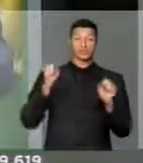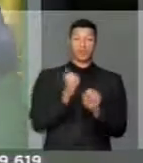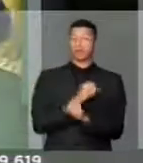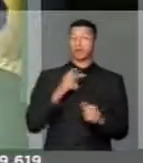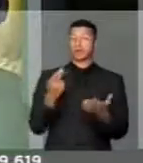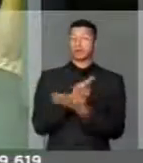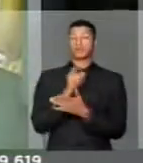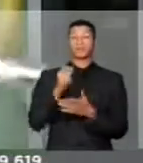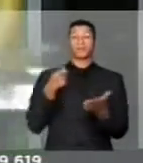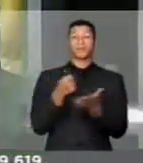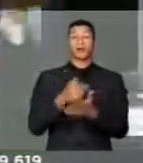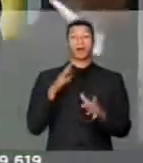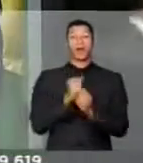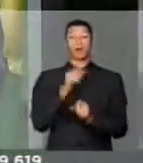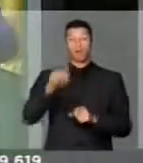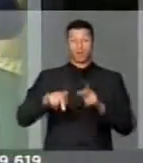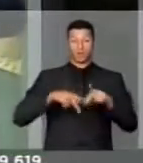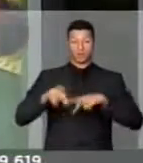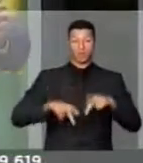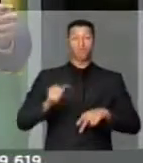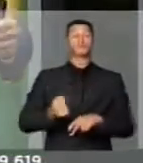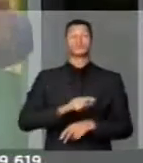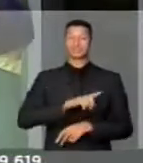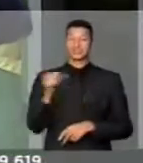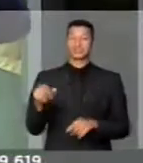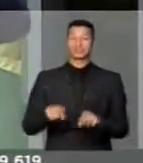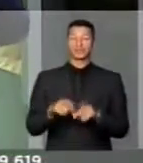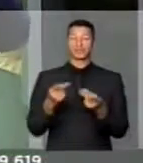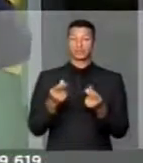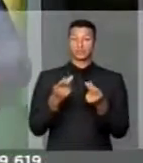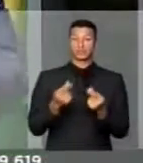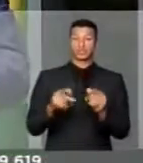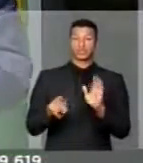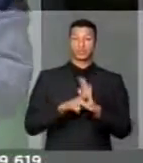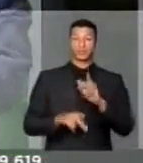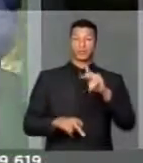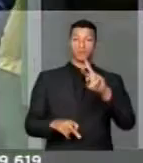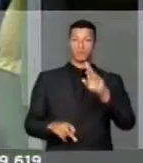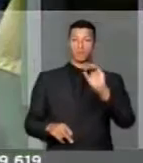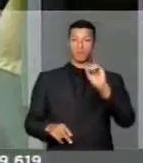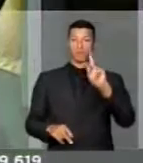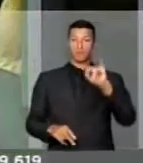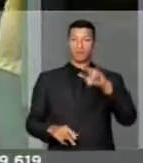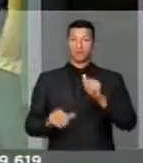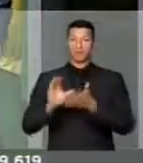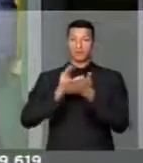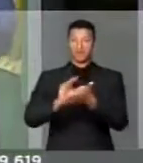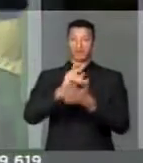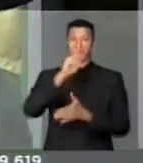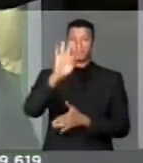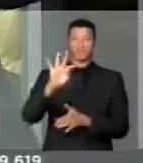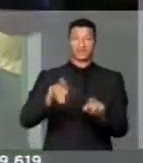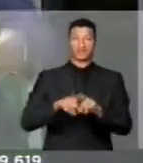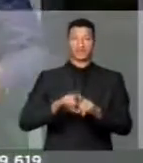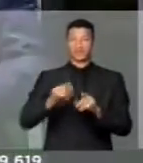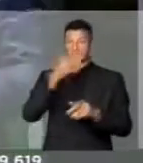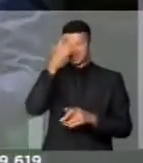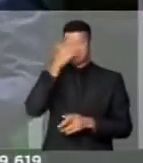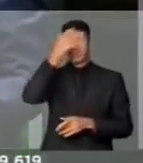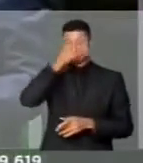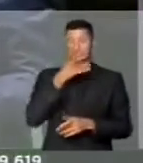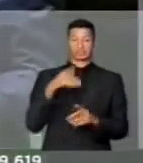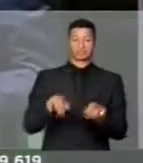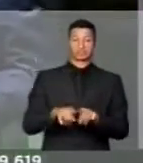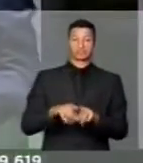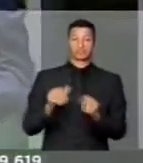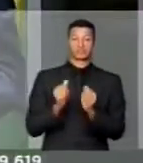acontece, quem paga a conta é o povo. E ali sai o dinheiro da propina para financiar o PT, os seus assemelhados.